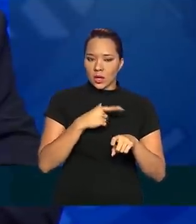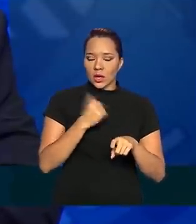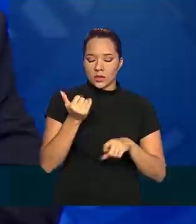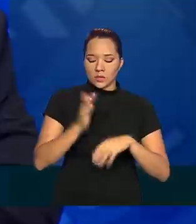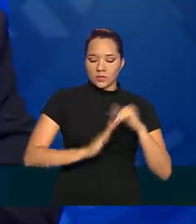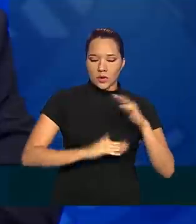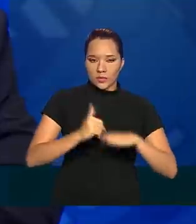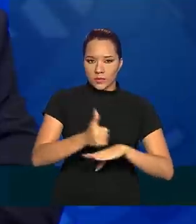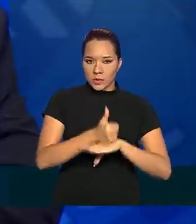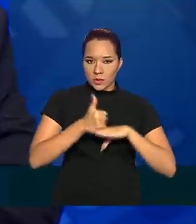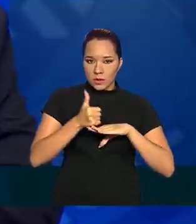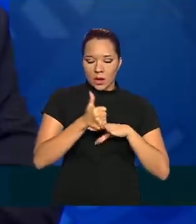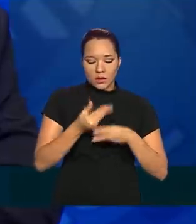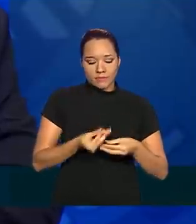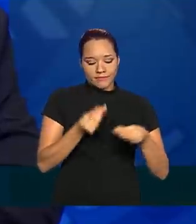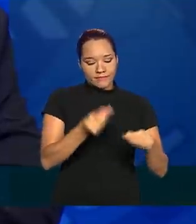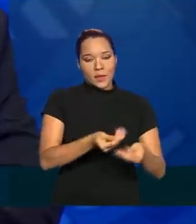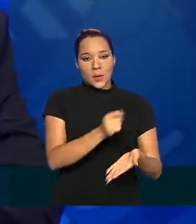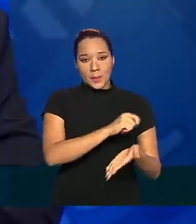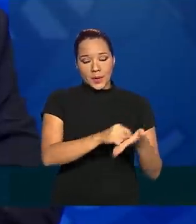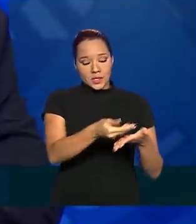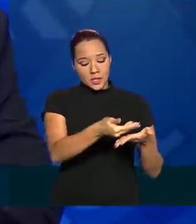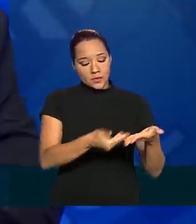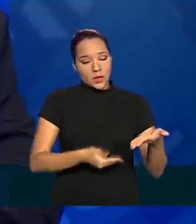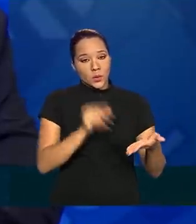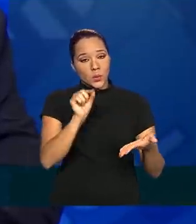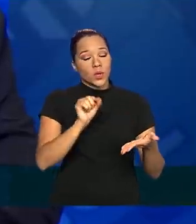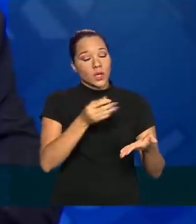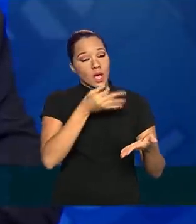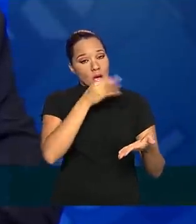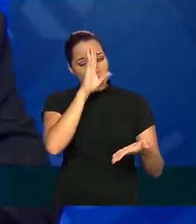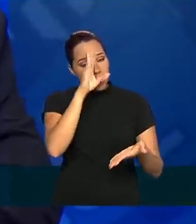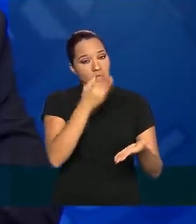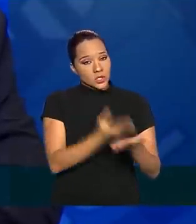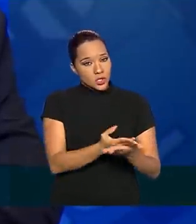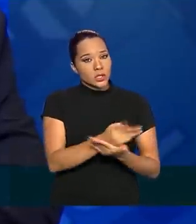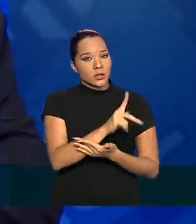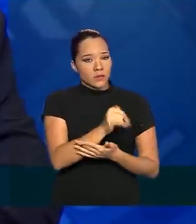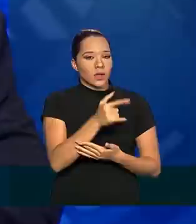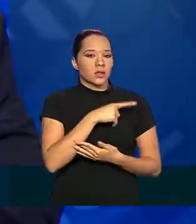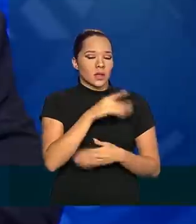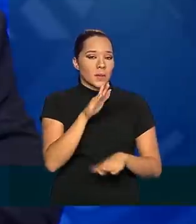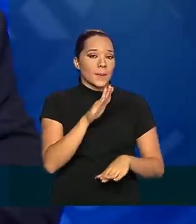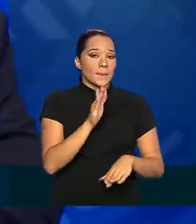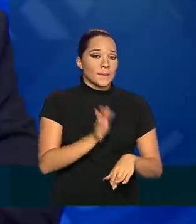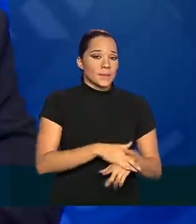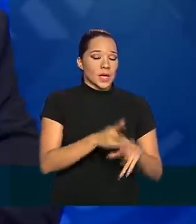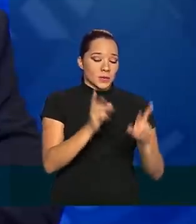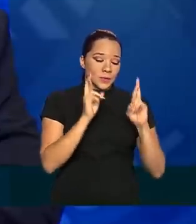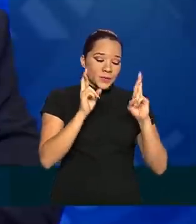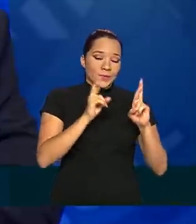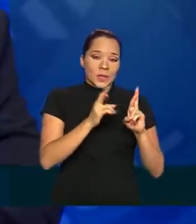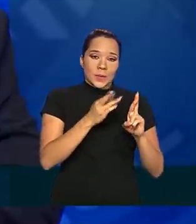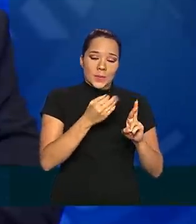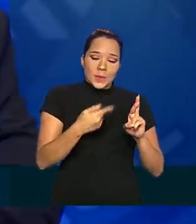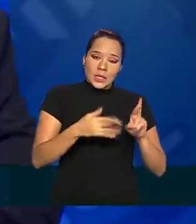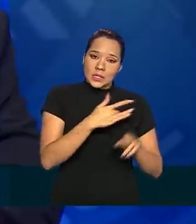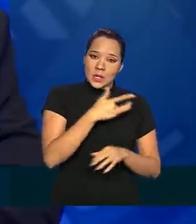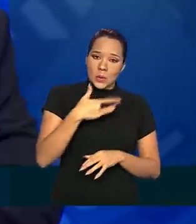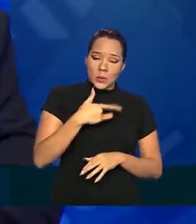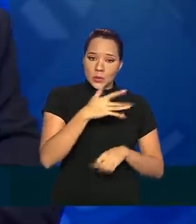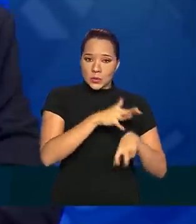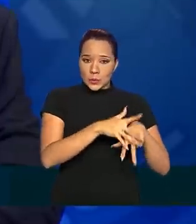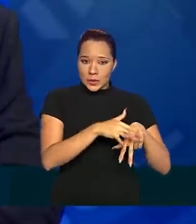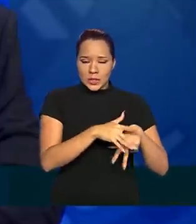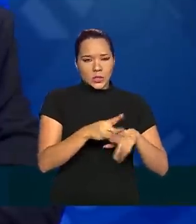profissionalismo, prescrevendo aquilo que ele realmente acredita que gera maior esperança para o bem do paciente. Então, tudo